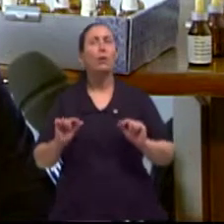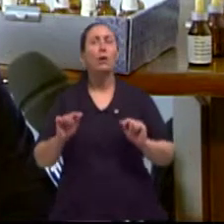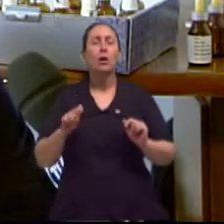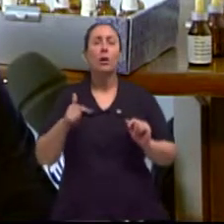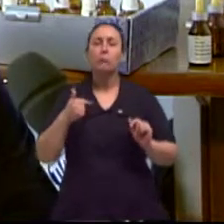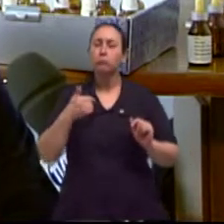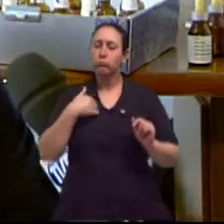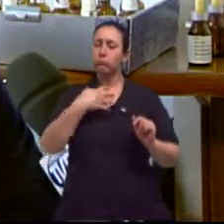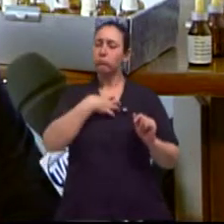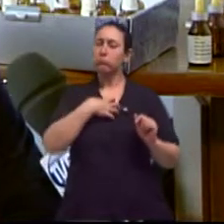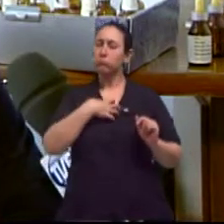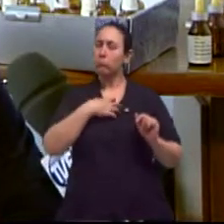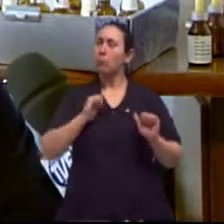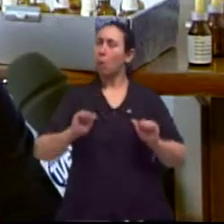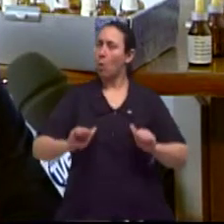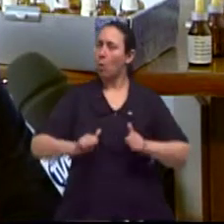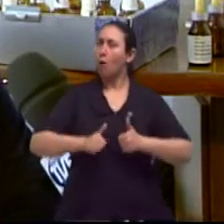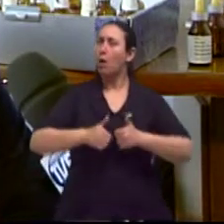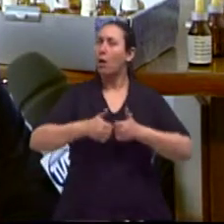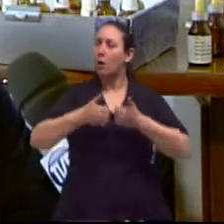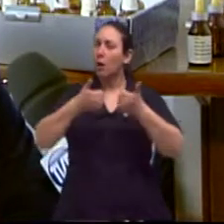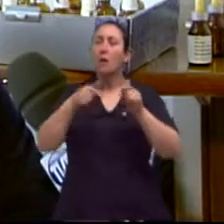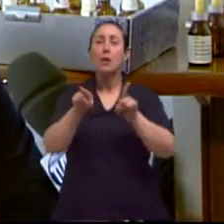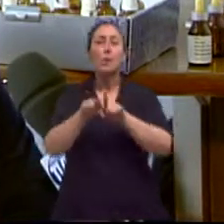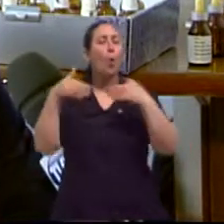E tudo à minha volta começou a mudar.